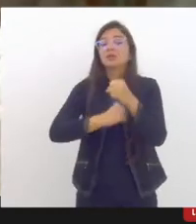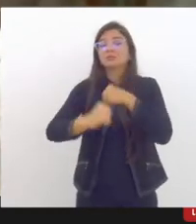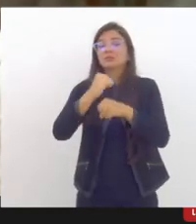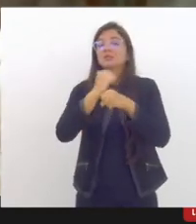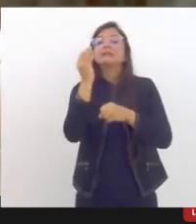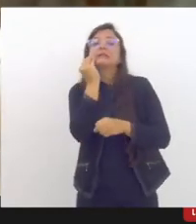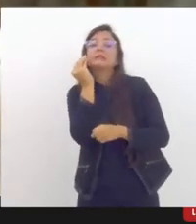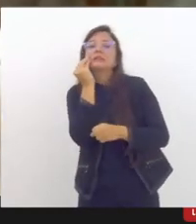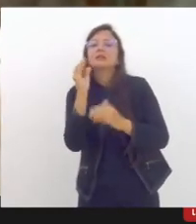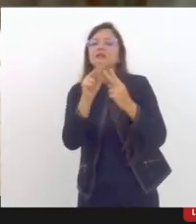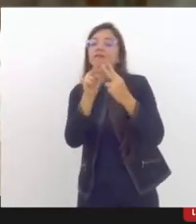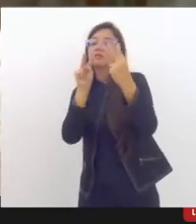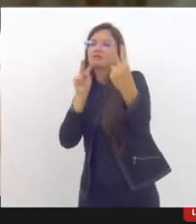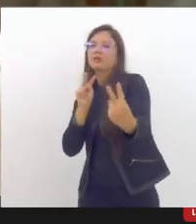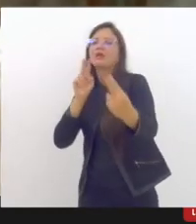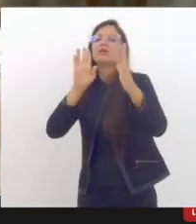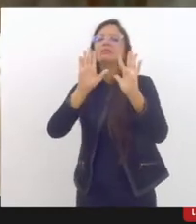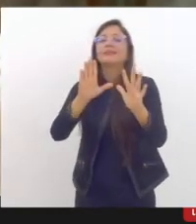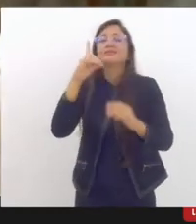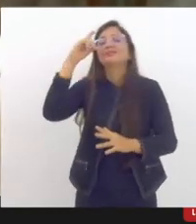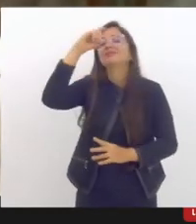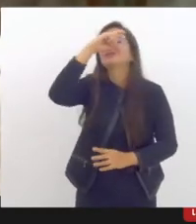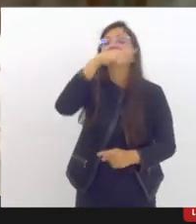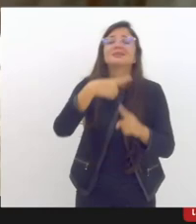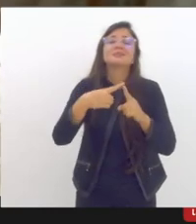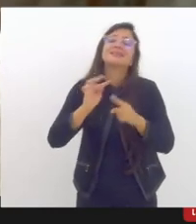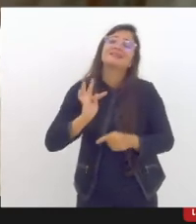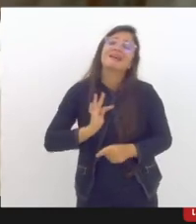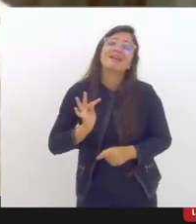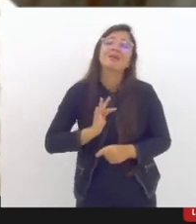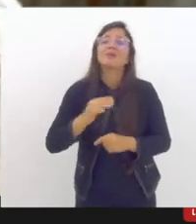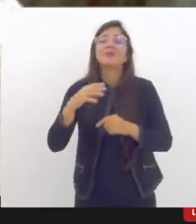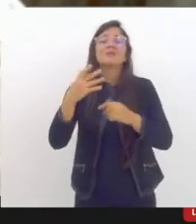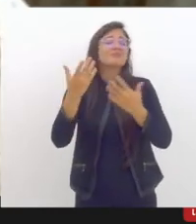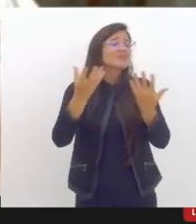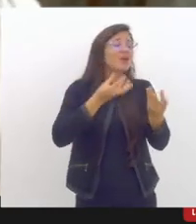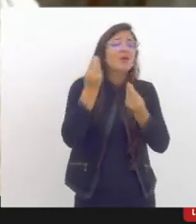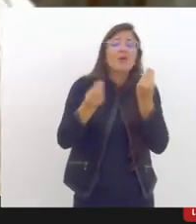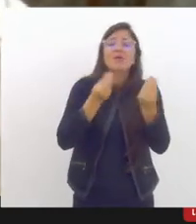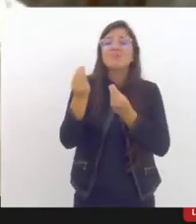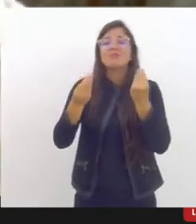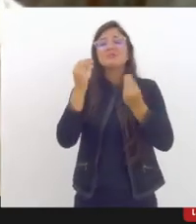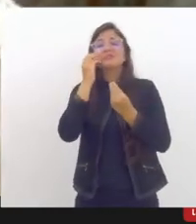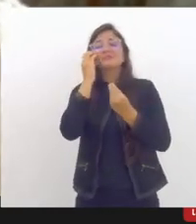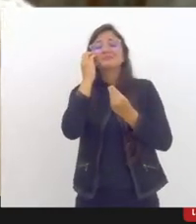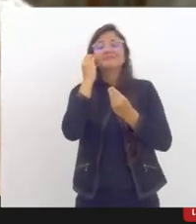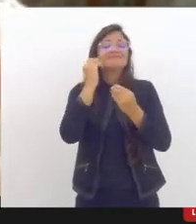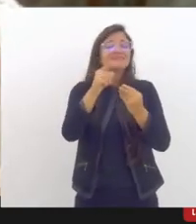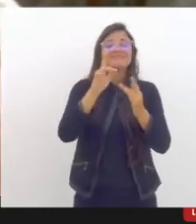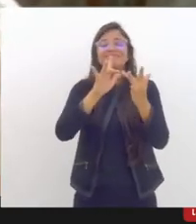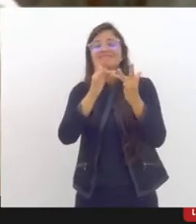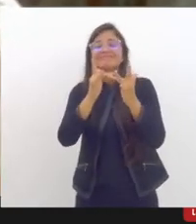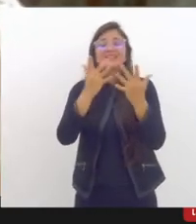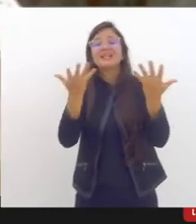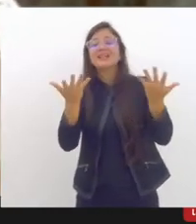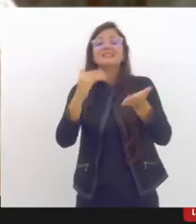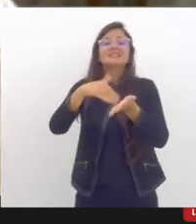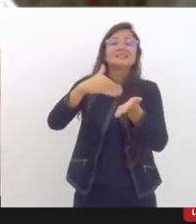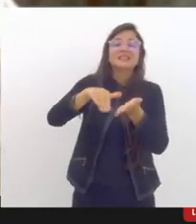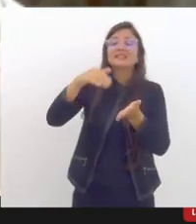mas houve algumas dificuldades acho que técnicas também e da secretaria tentando se encontrar